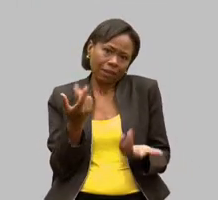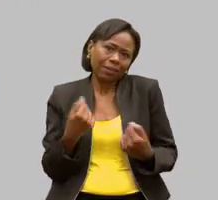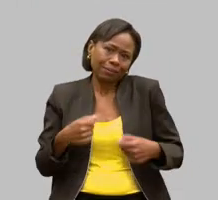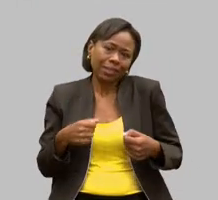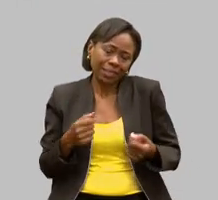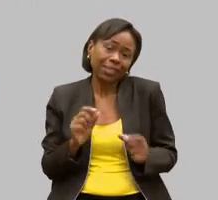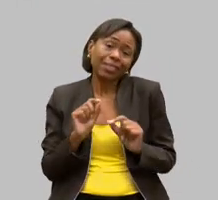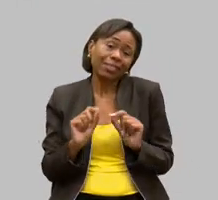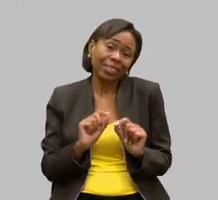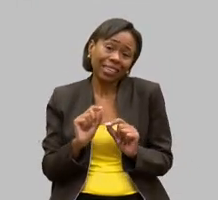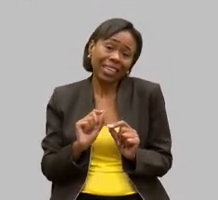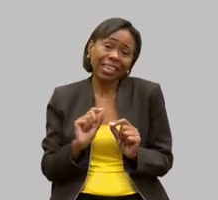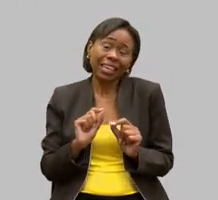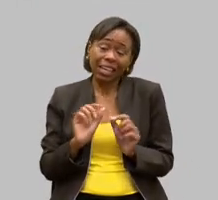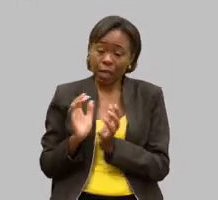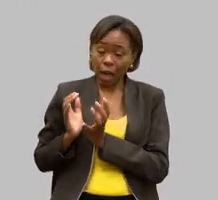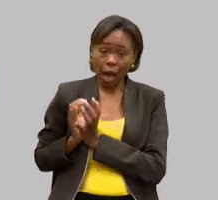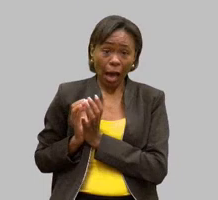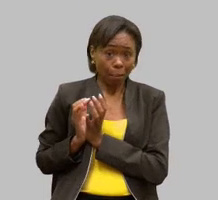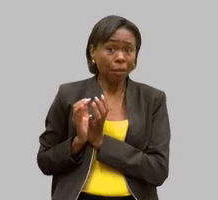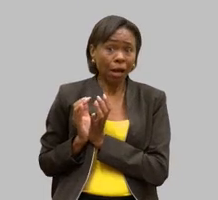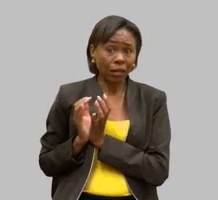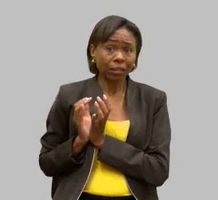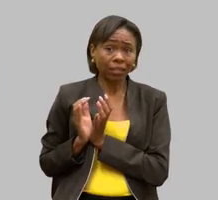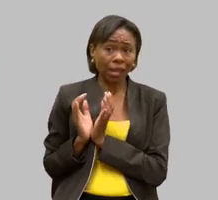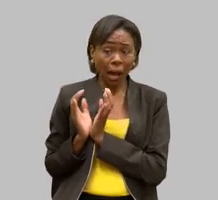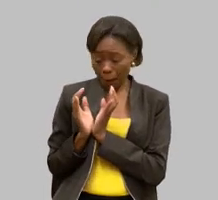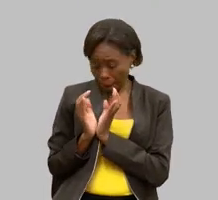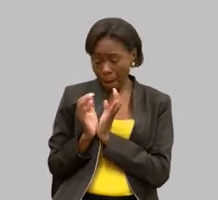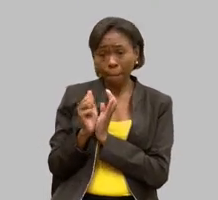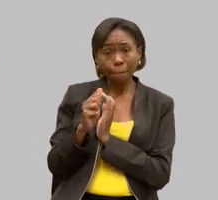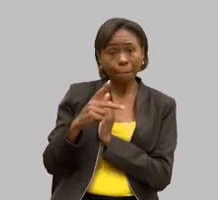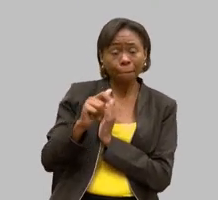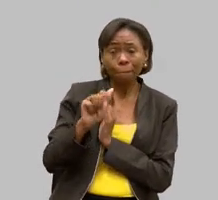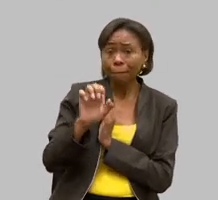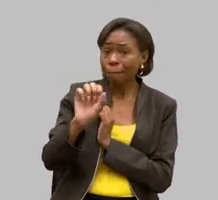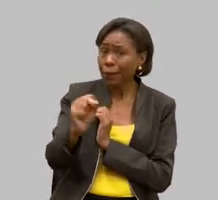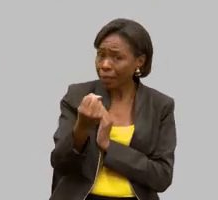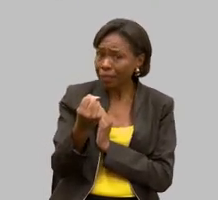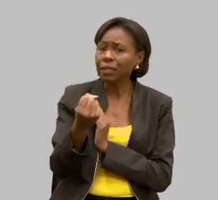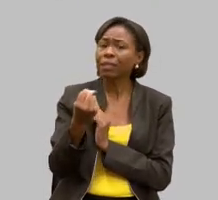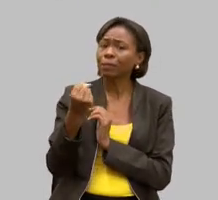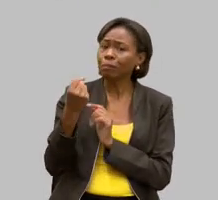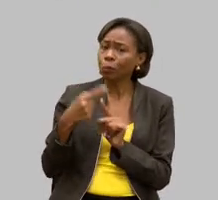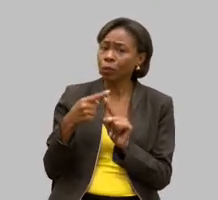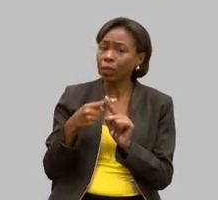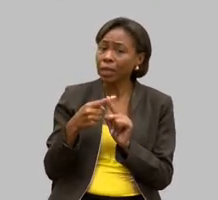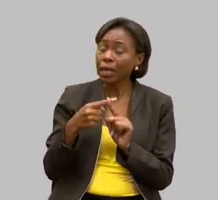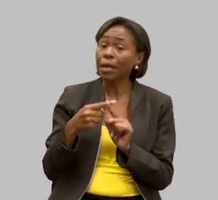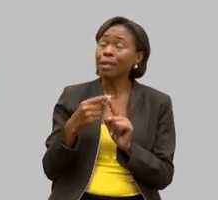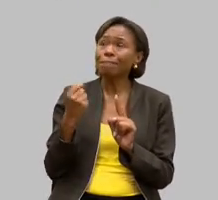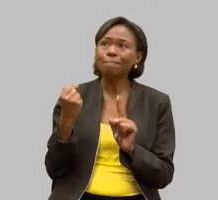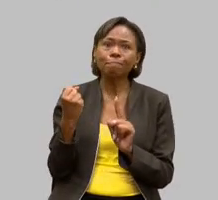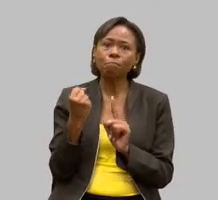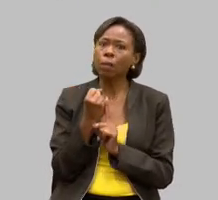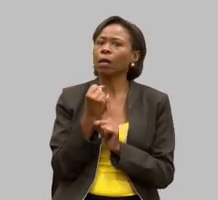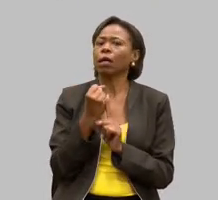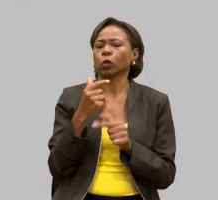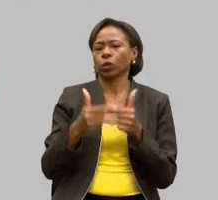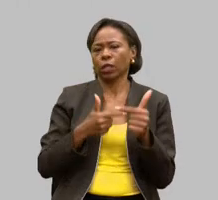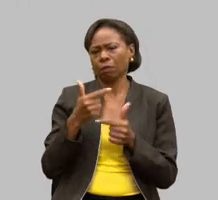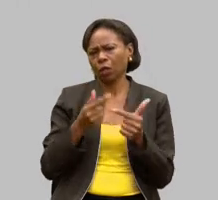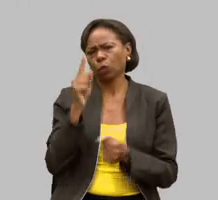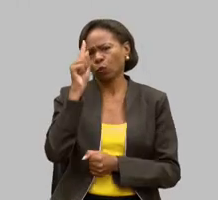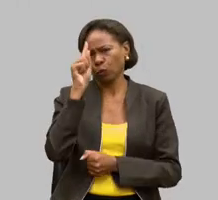APAIs que isso aí é marcante no nosso trabalho no nosso dia a dia